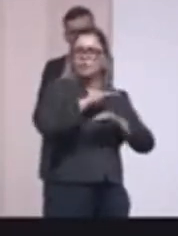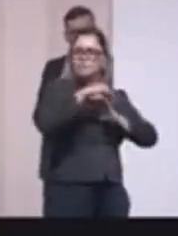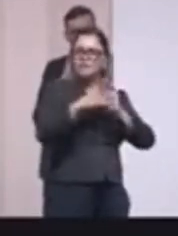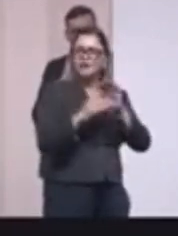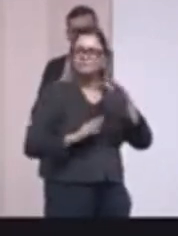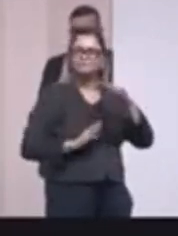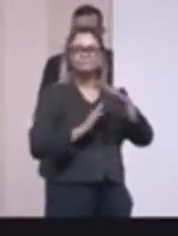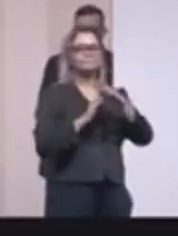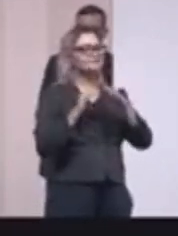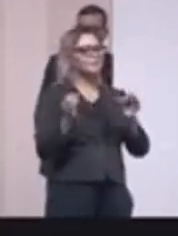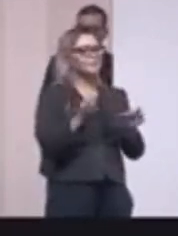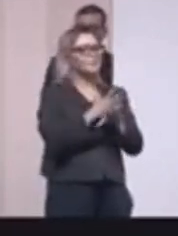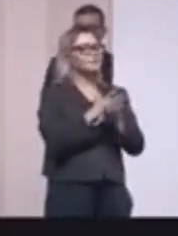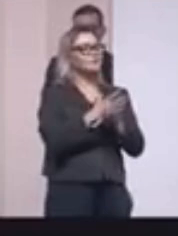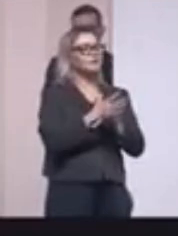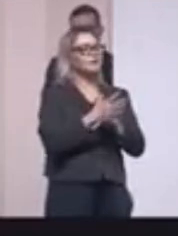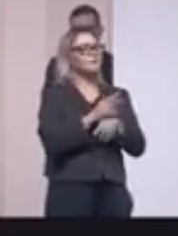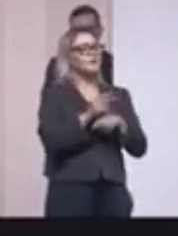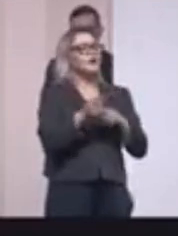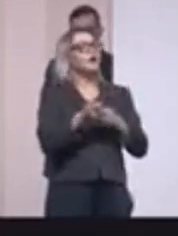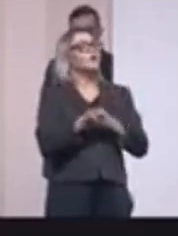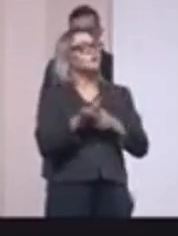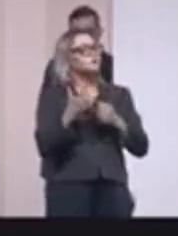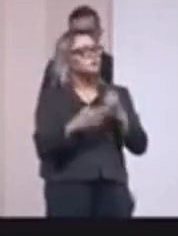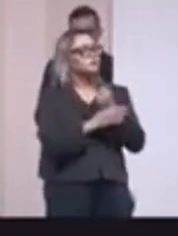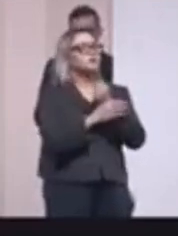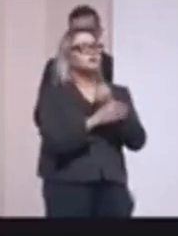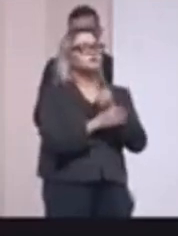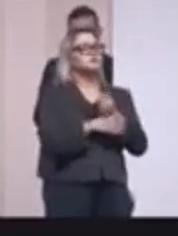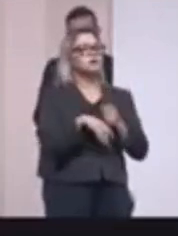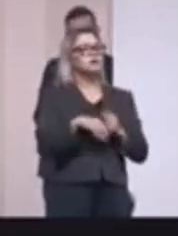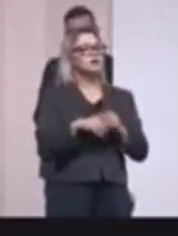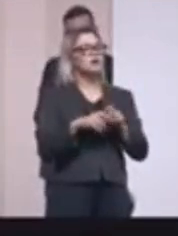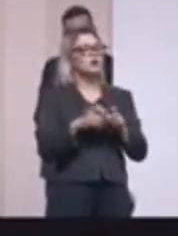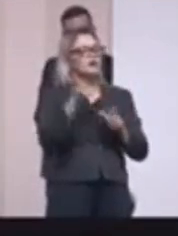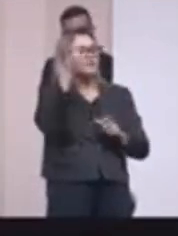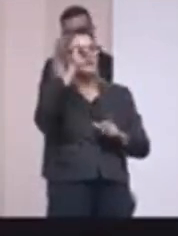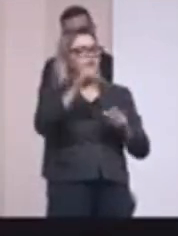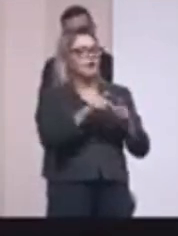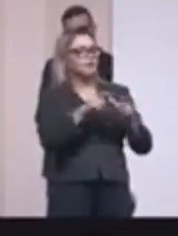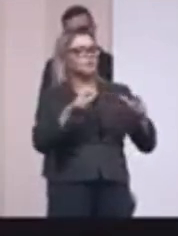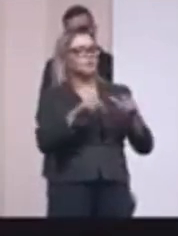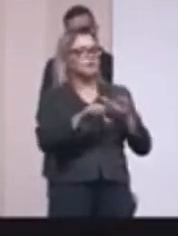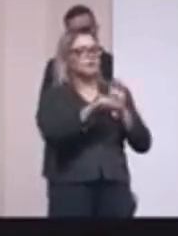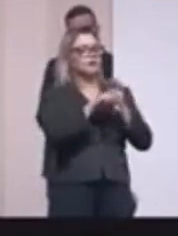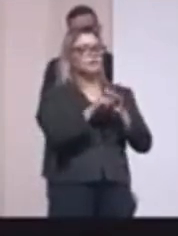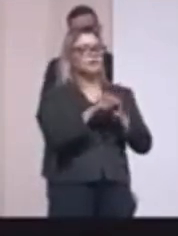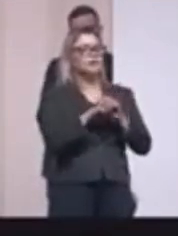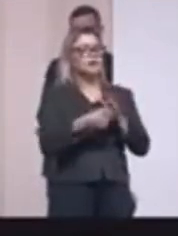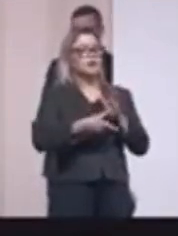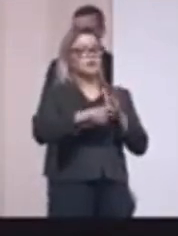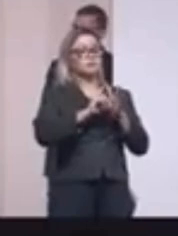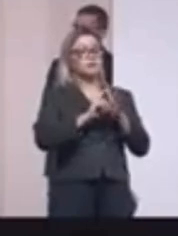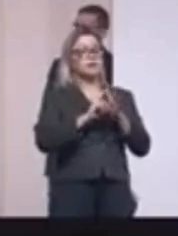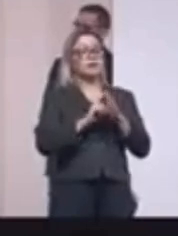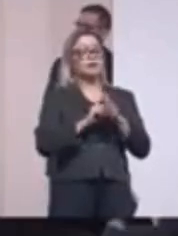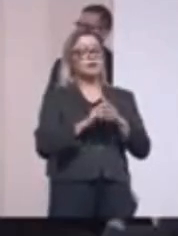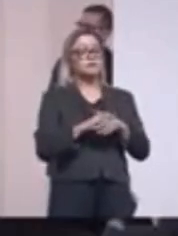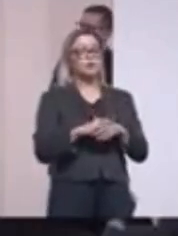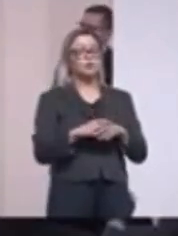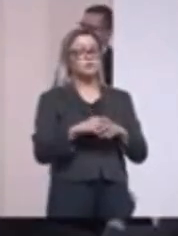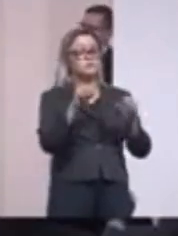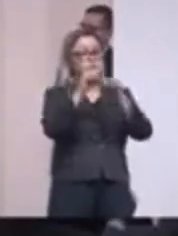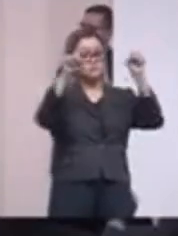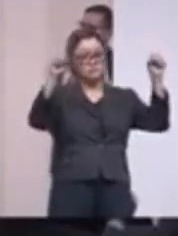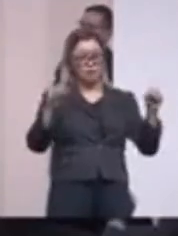fato conter a mobilidade, aumentar o risco do crime, se antecipar aos fatos. Então é aquela integração que tem que haver entre os